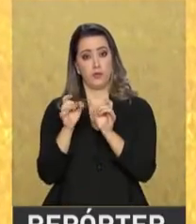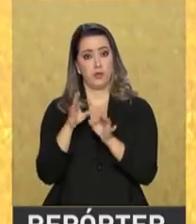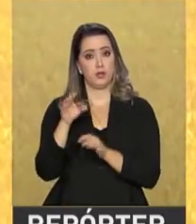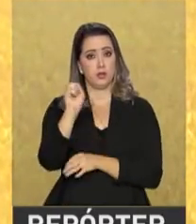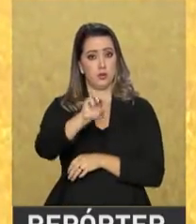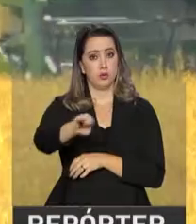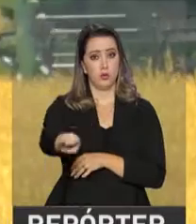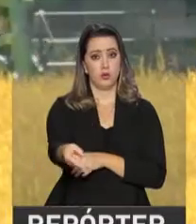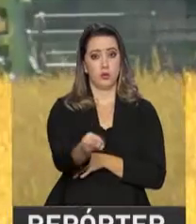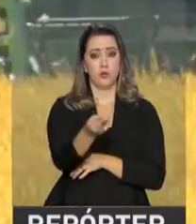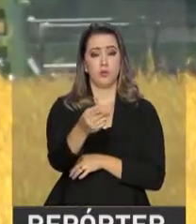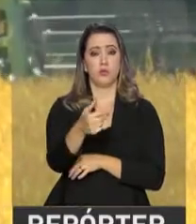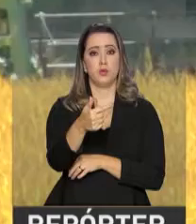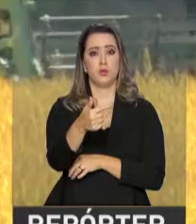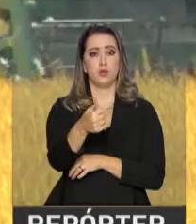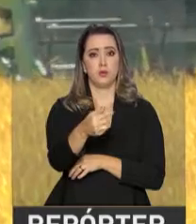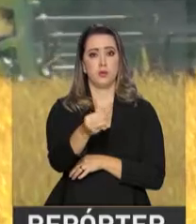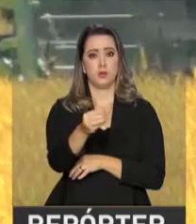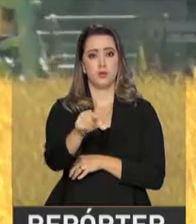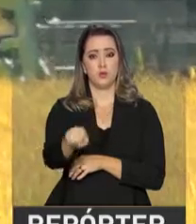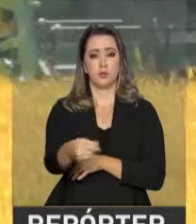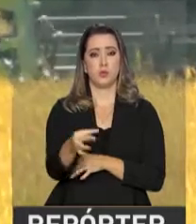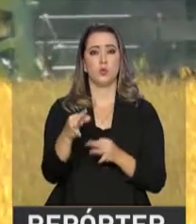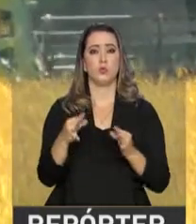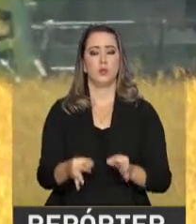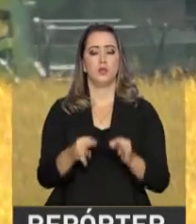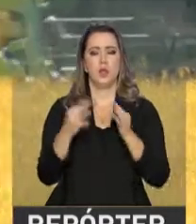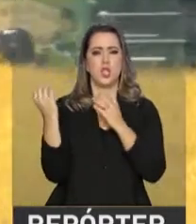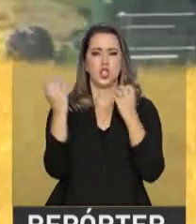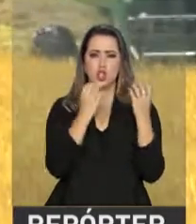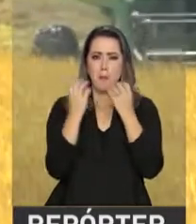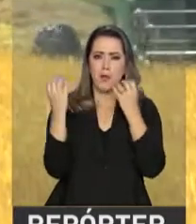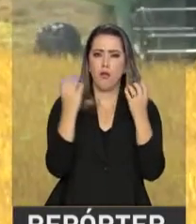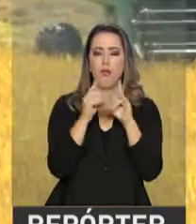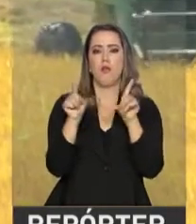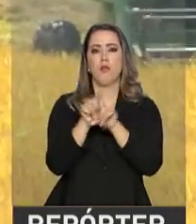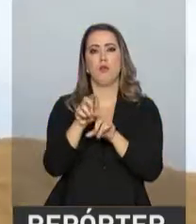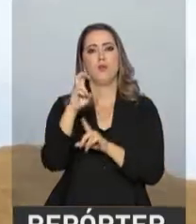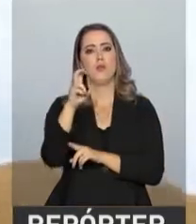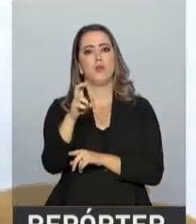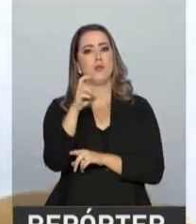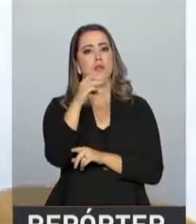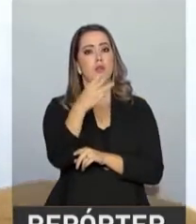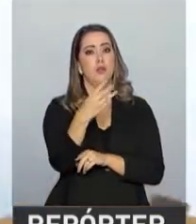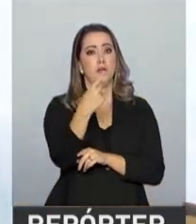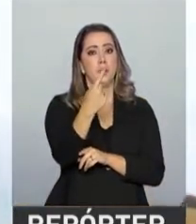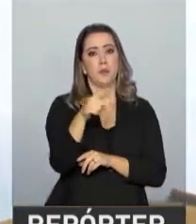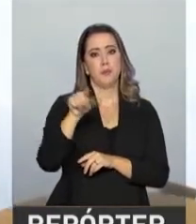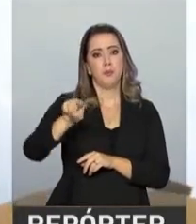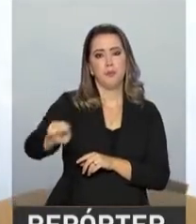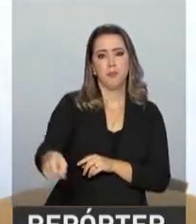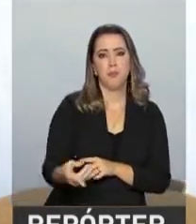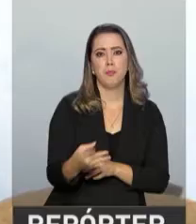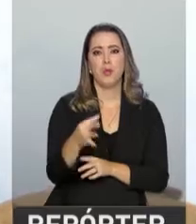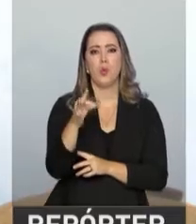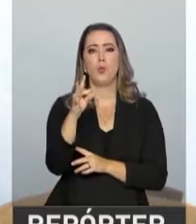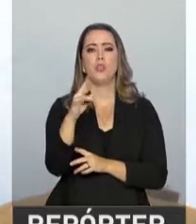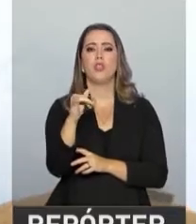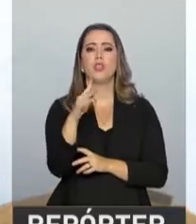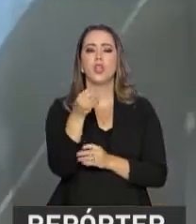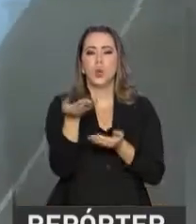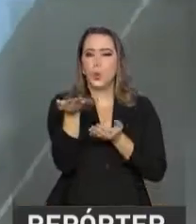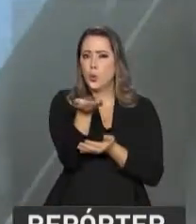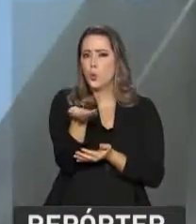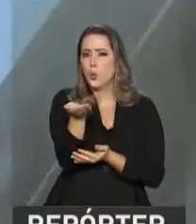de 8,7 milhões de toneladas de milho e 531 mil toneladas de trigo. No caso do milho, a safra